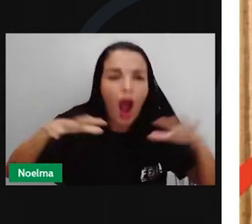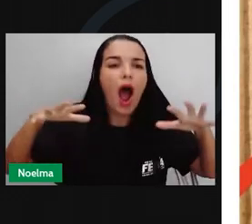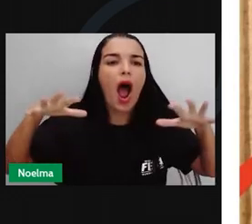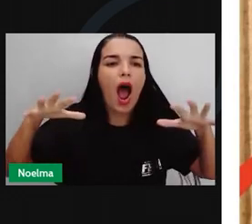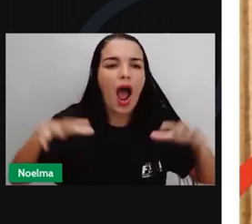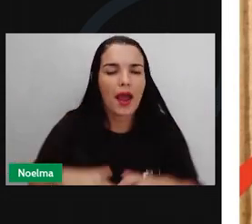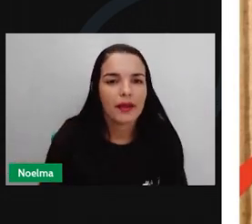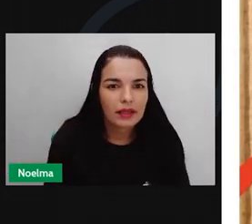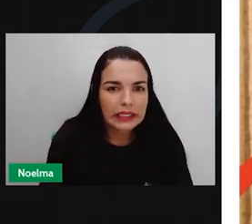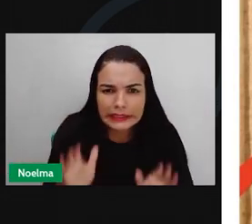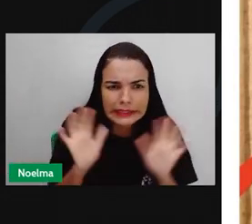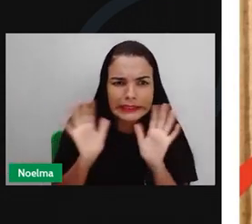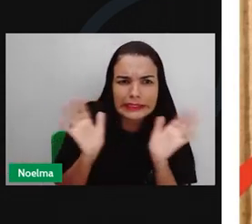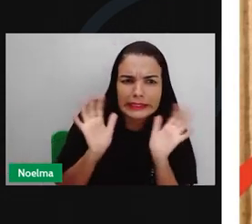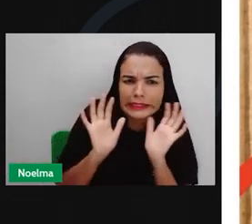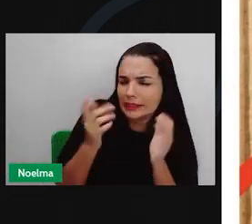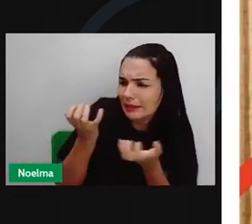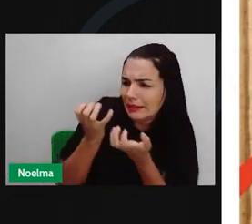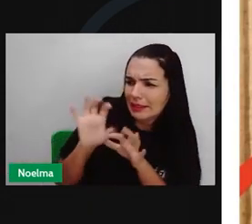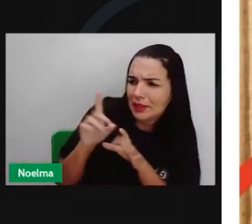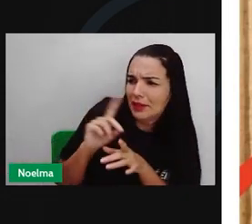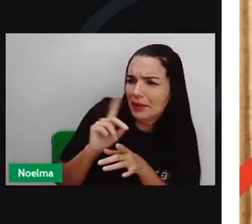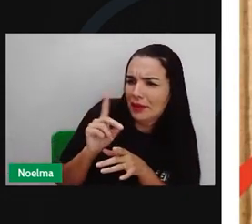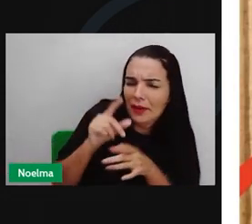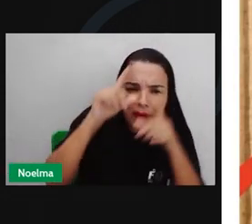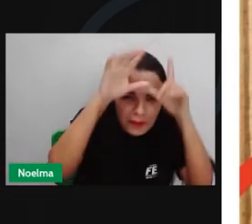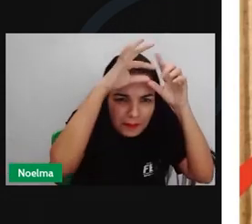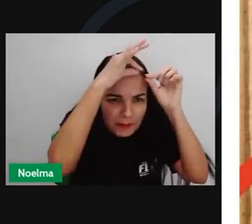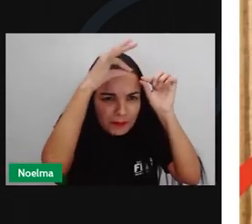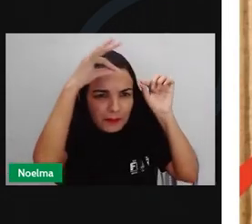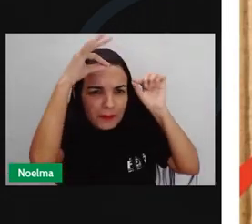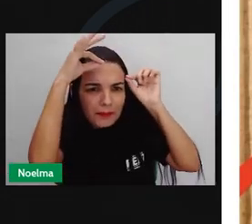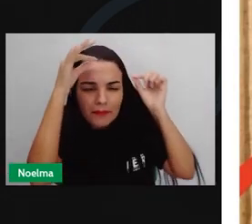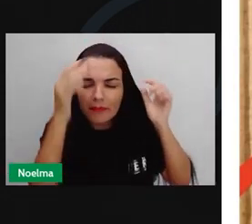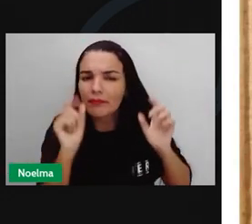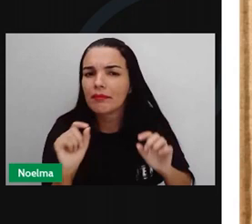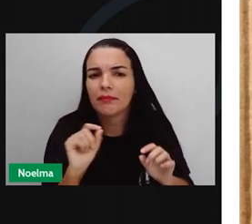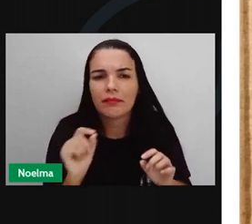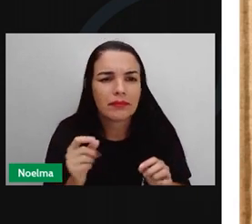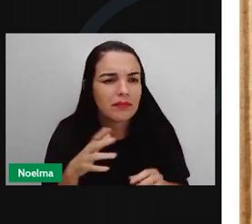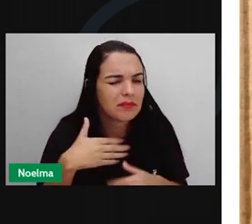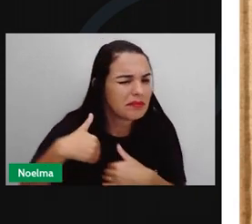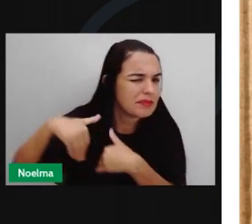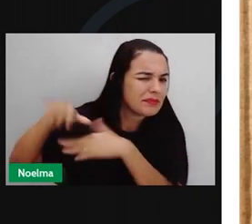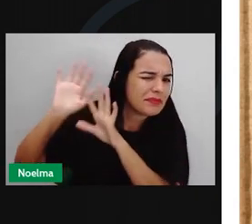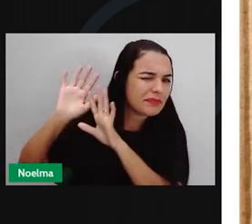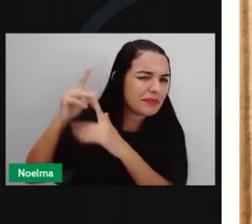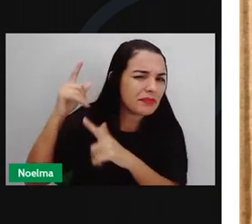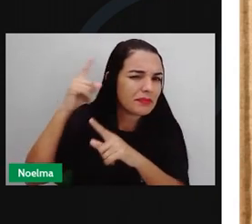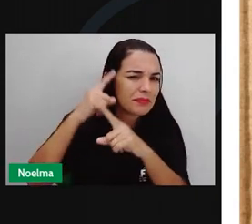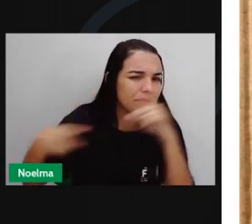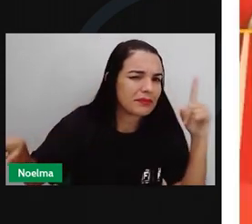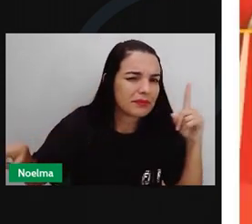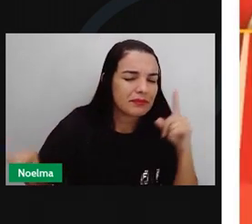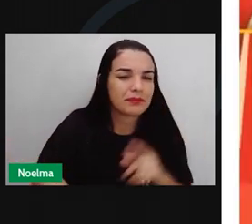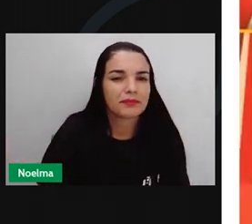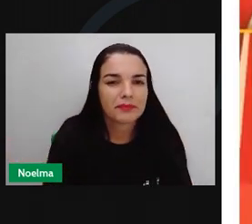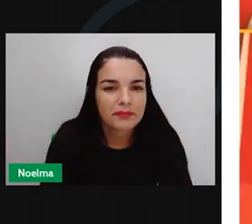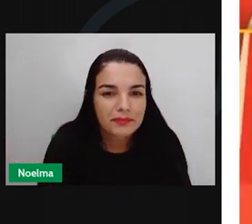Ai não, não, muito barulho, assim eu não durmo. Pode ir embora. O cavalo foi embora.